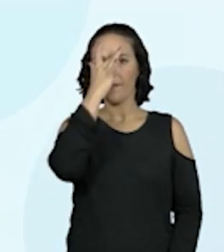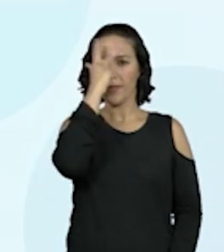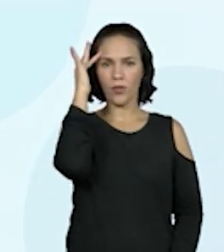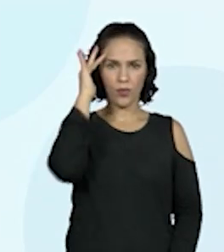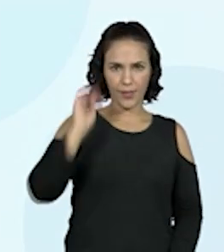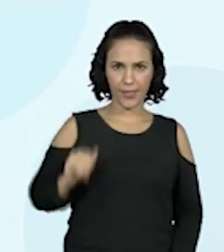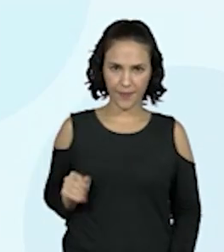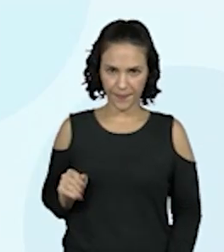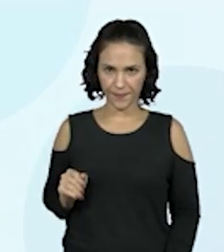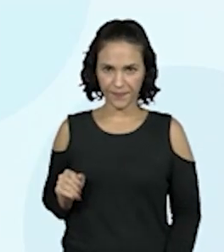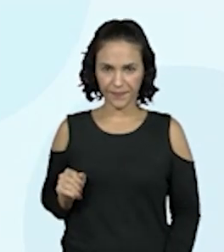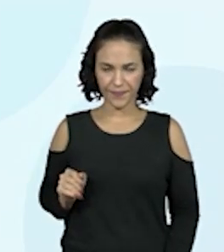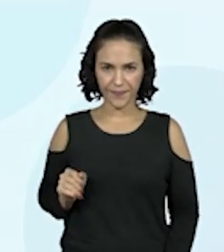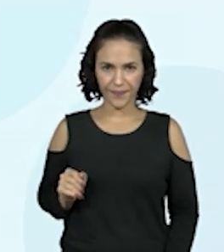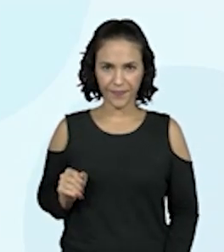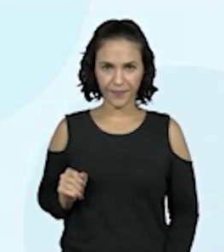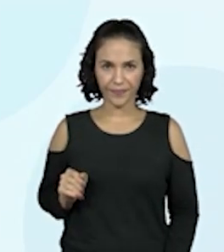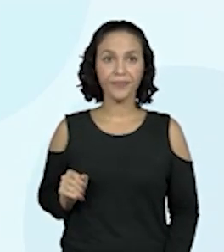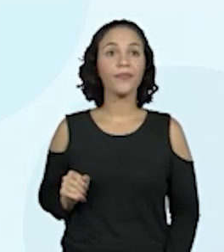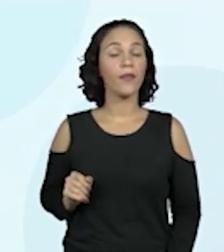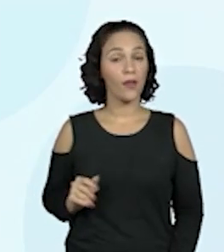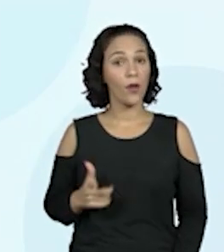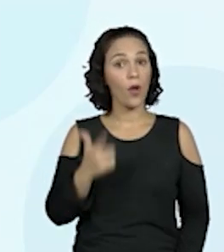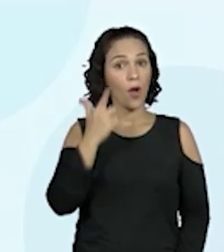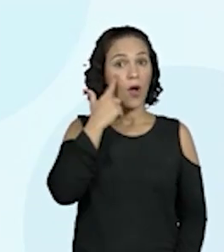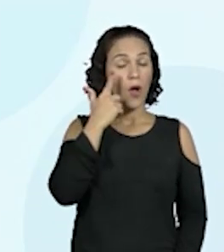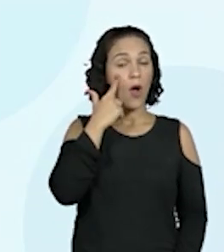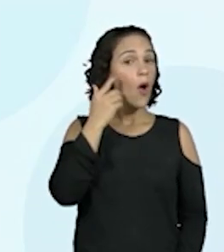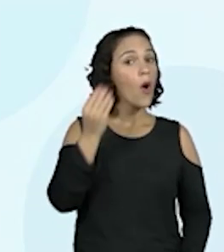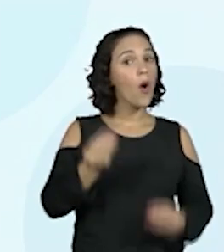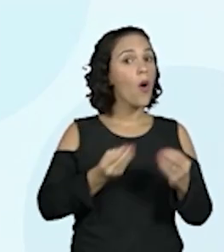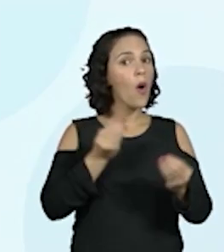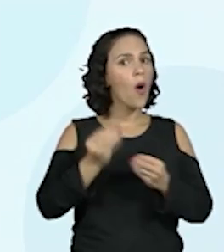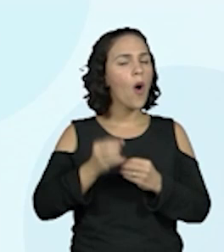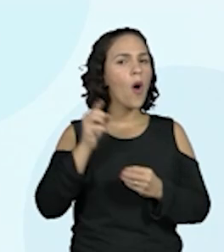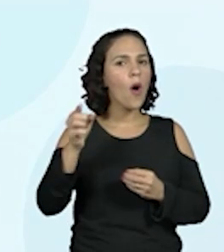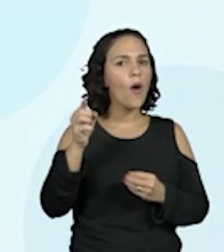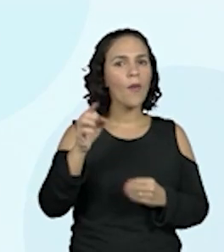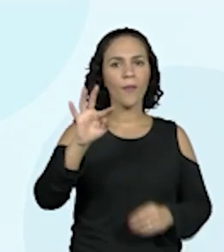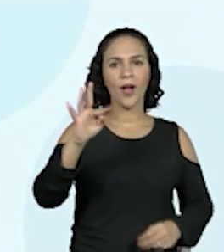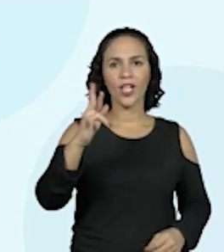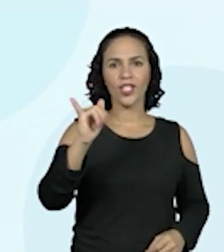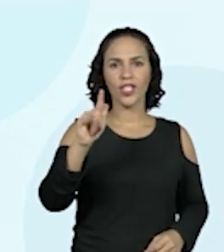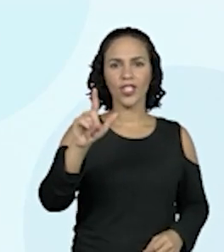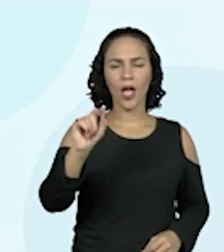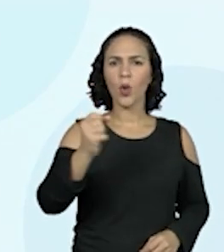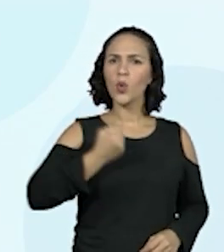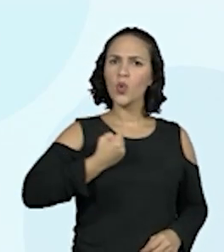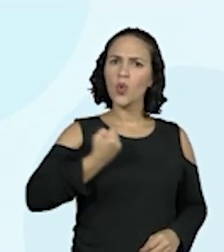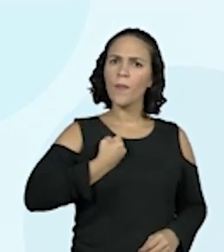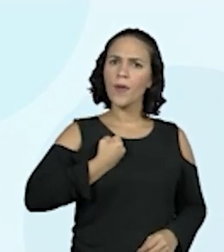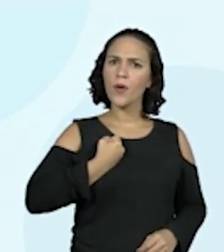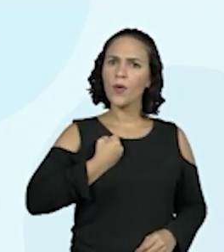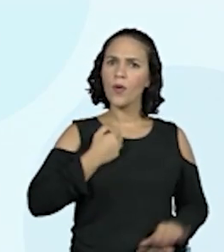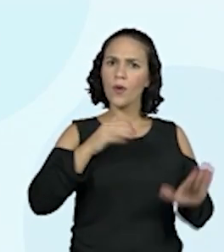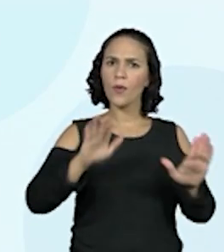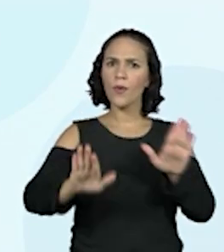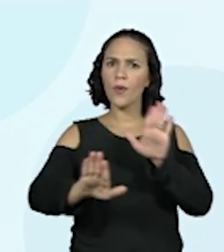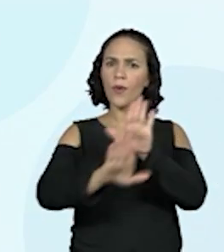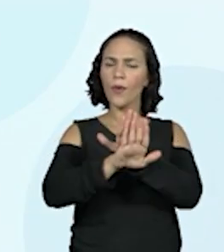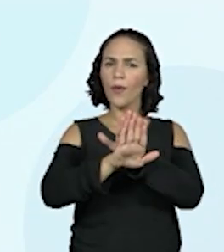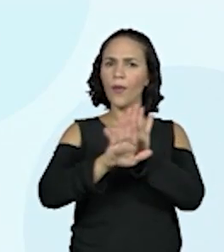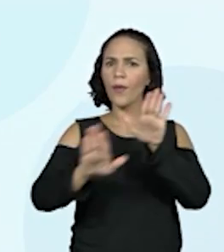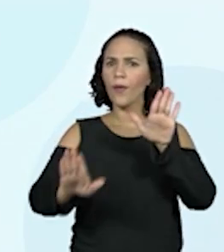frequentadores. Veja como o Tiago compôs esse número utilizando quem?